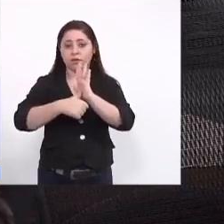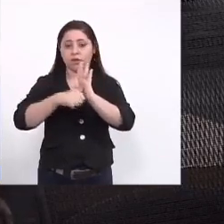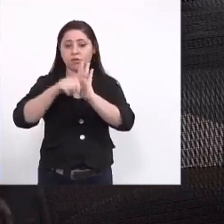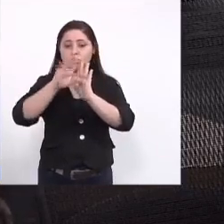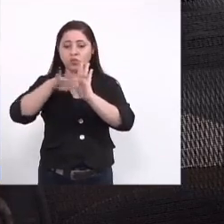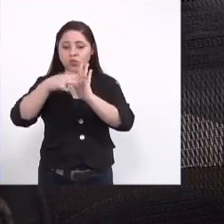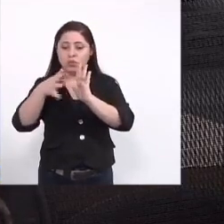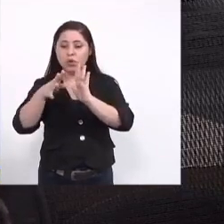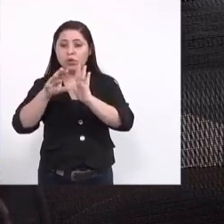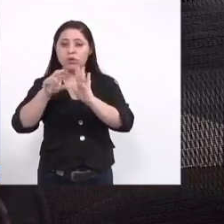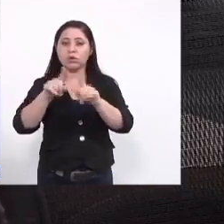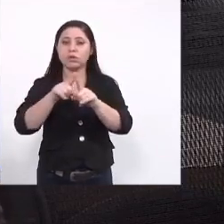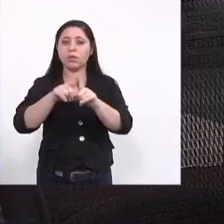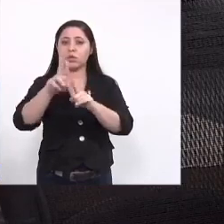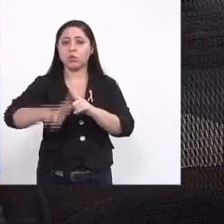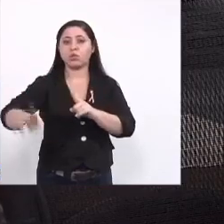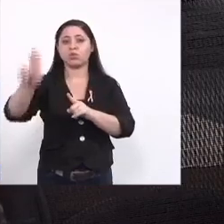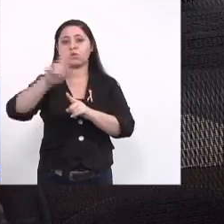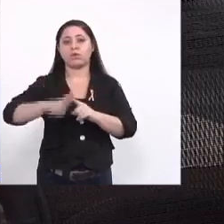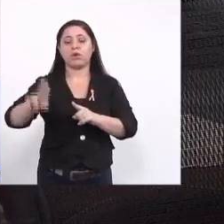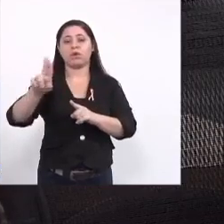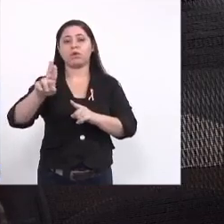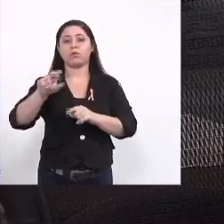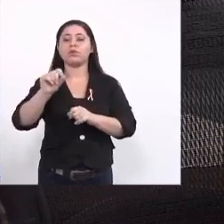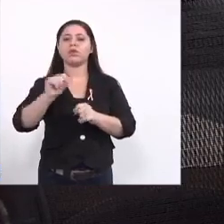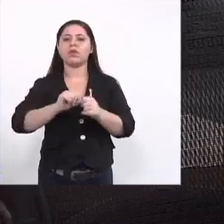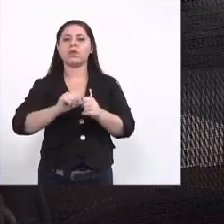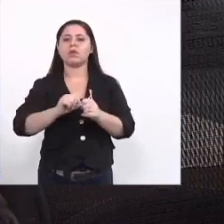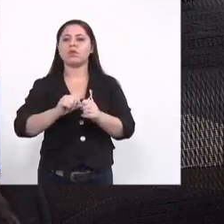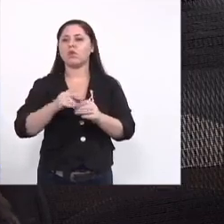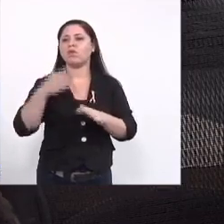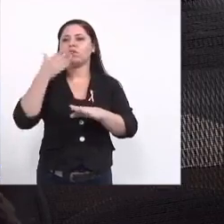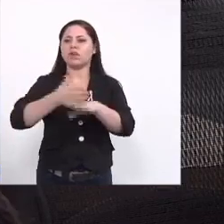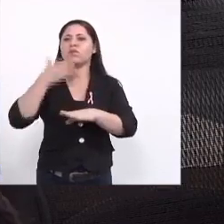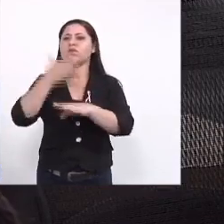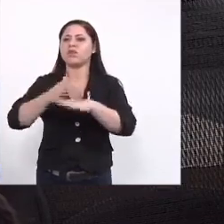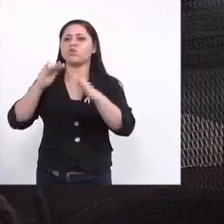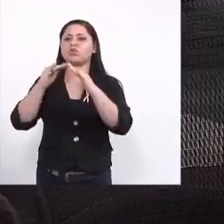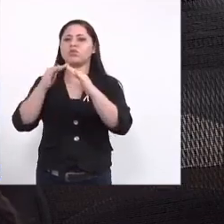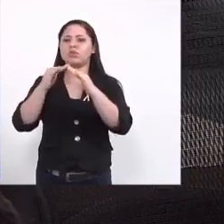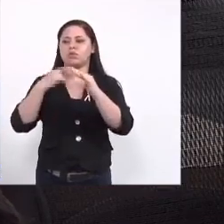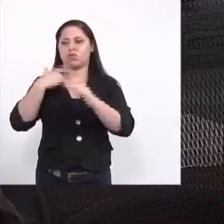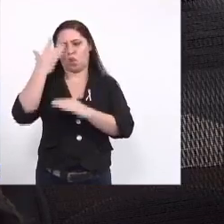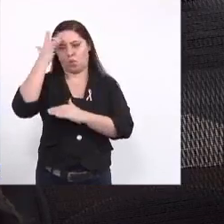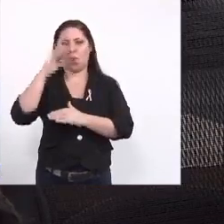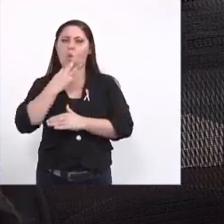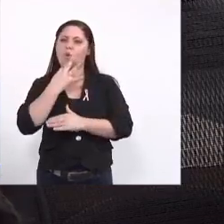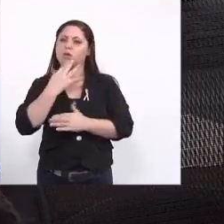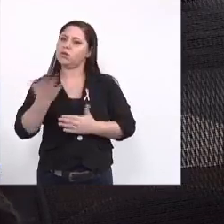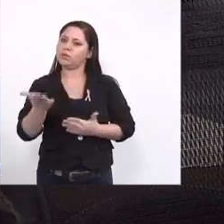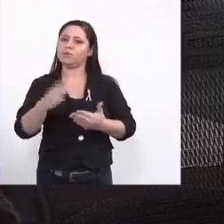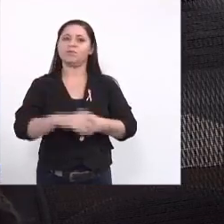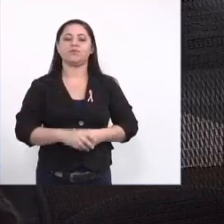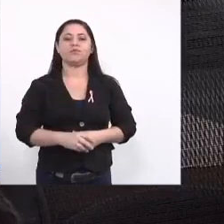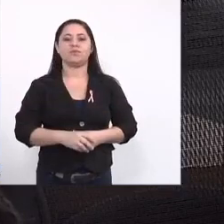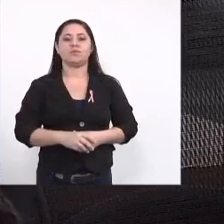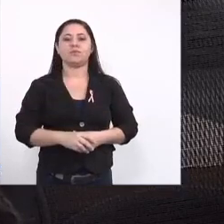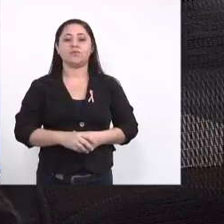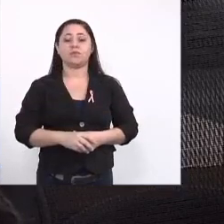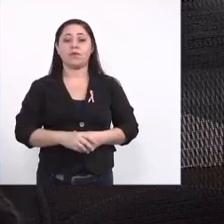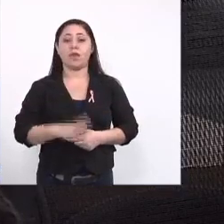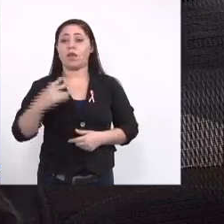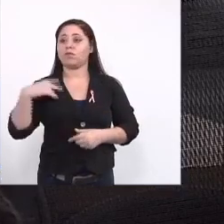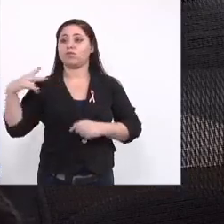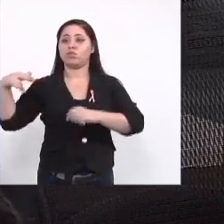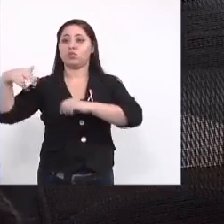EPIs porque de que adianta ele todo dia se o morador não sabe quem ele é ele passar